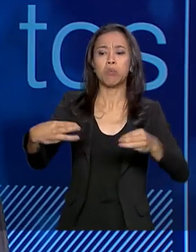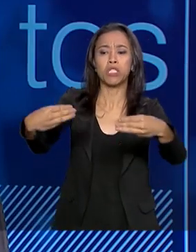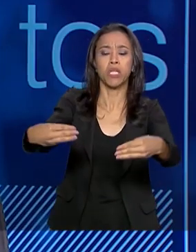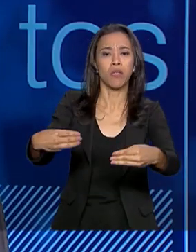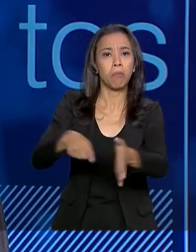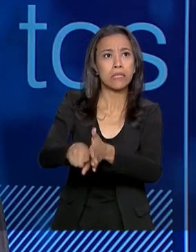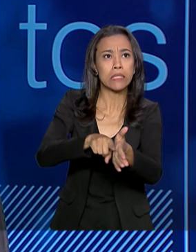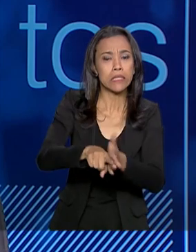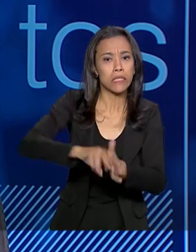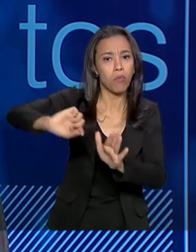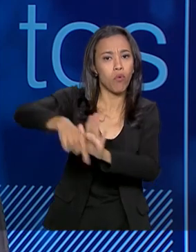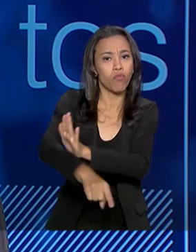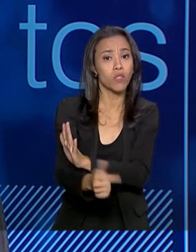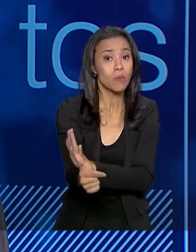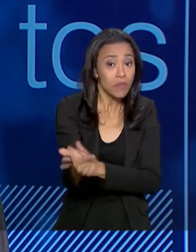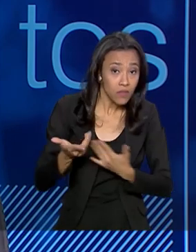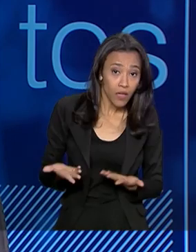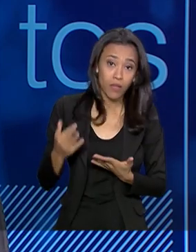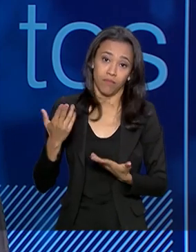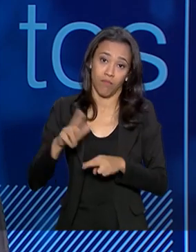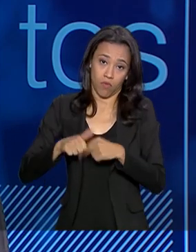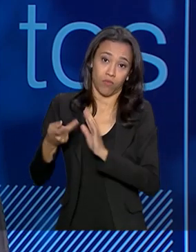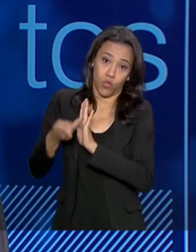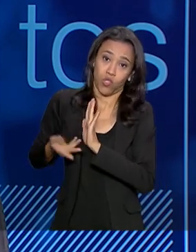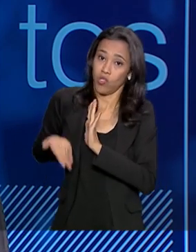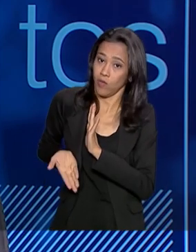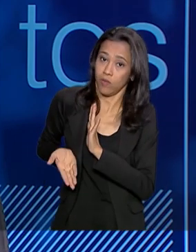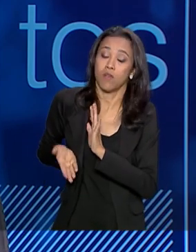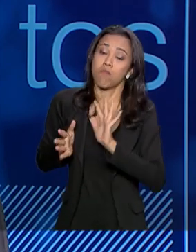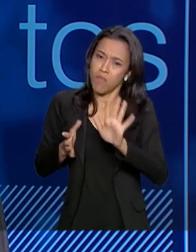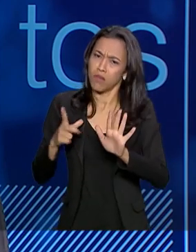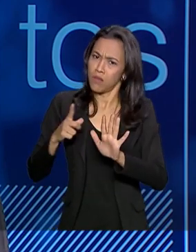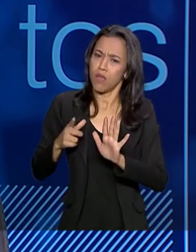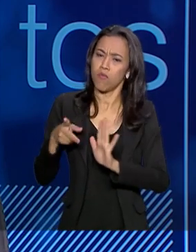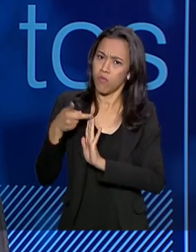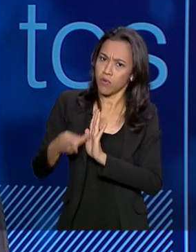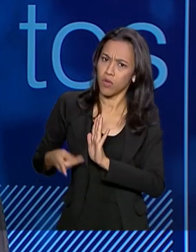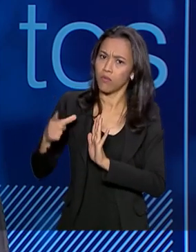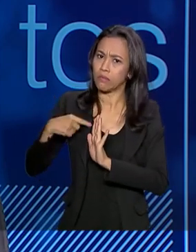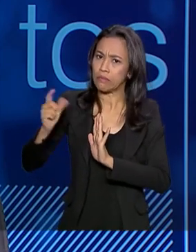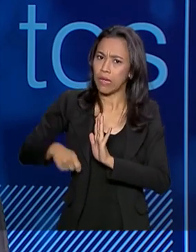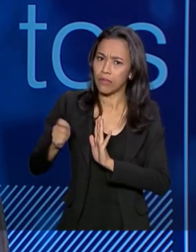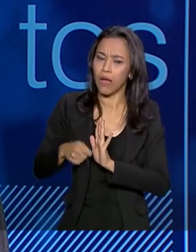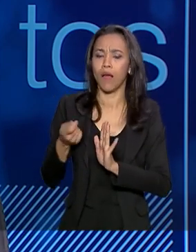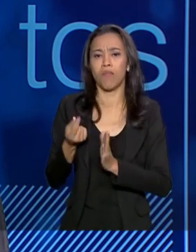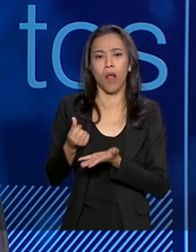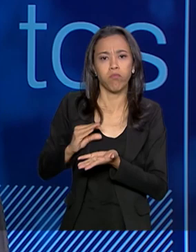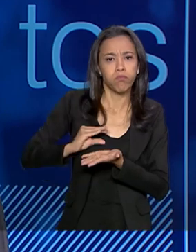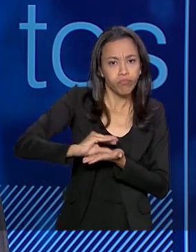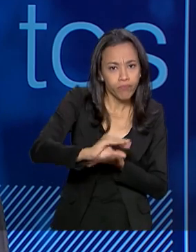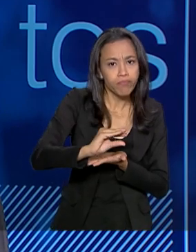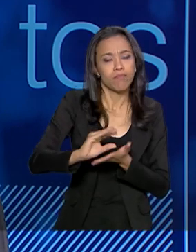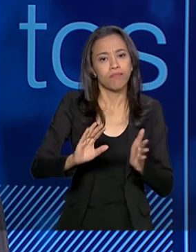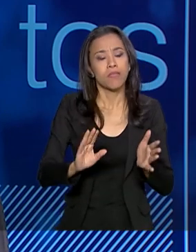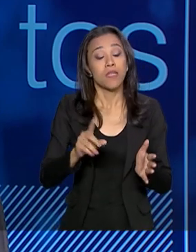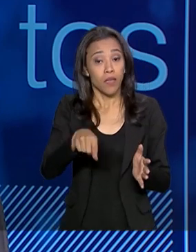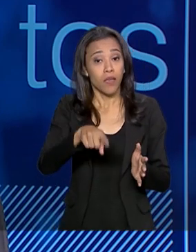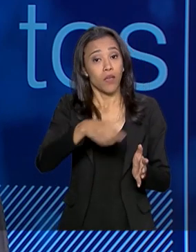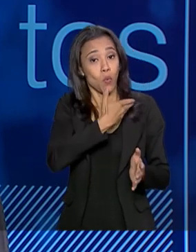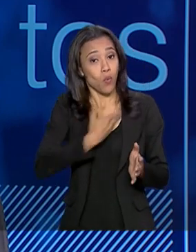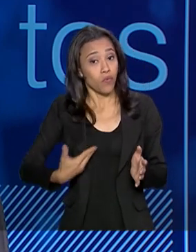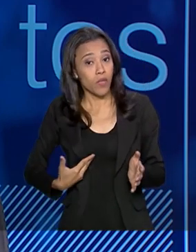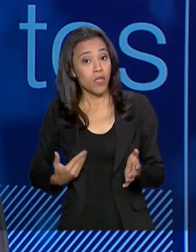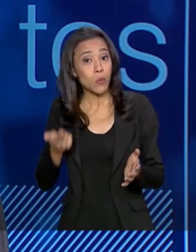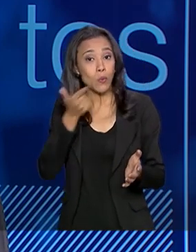àquela concessão, mas traz o potencial de investimentos, ou seja, tudo que o governo e a população pode